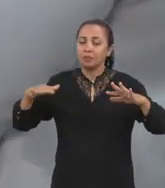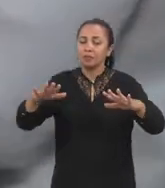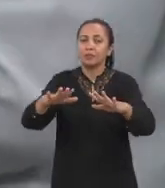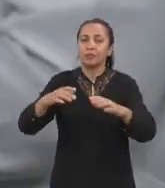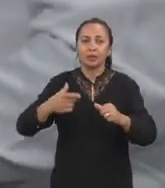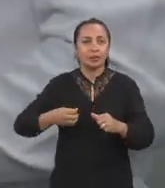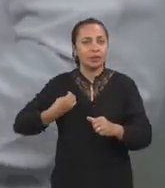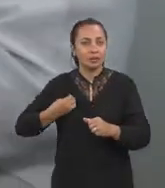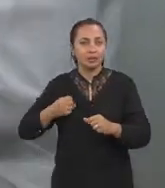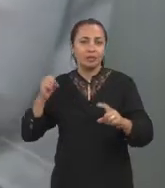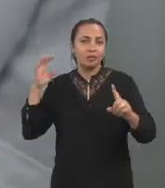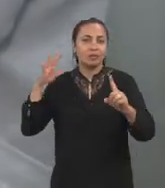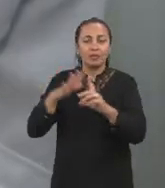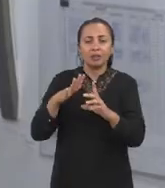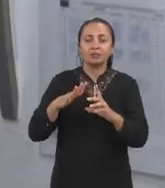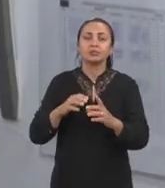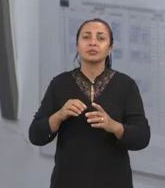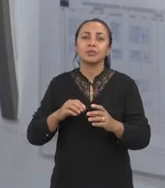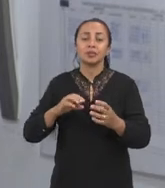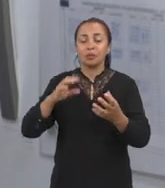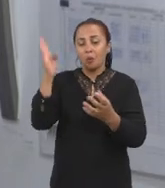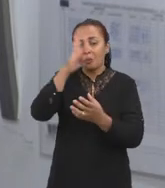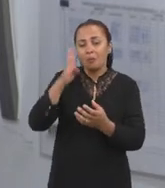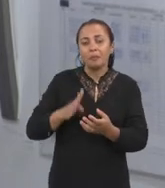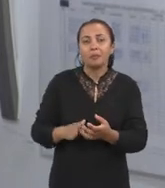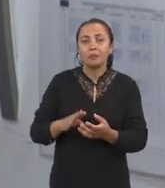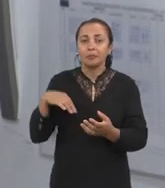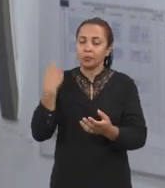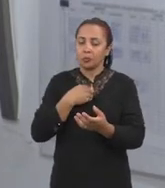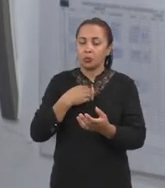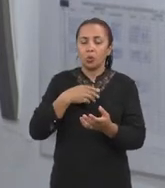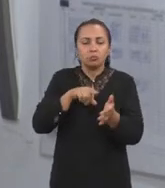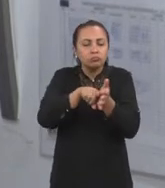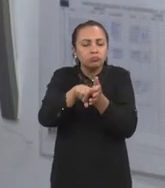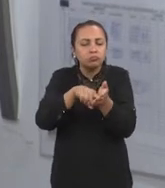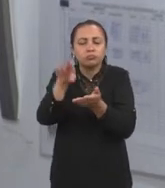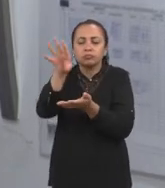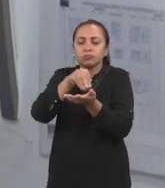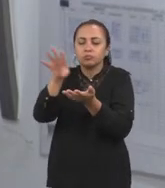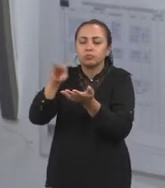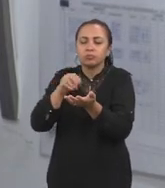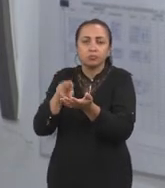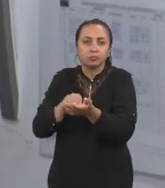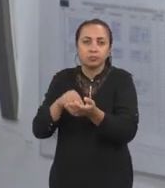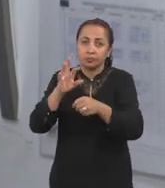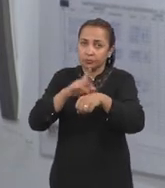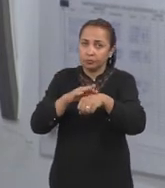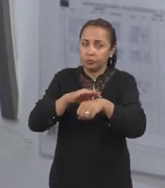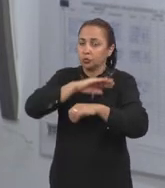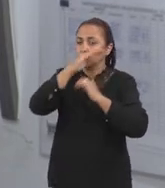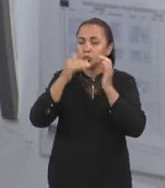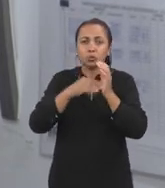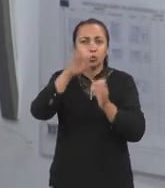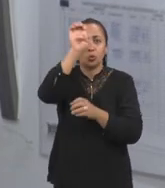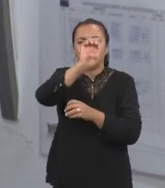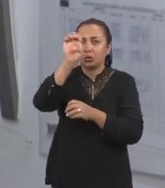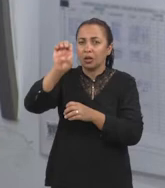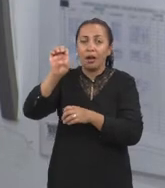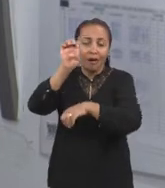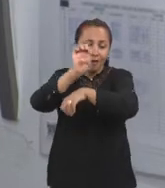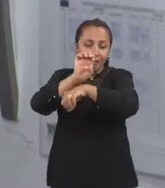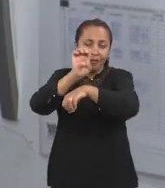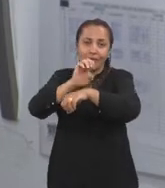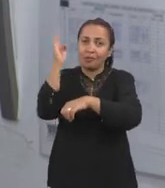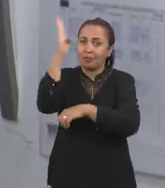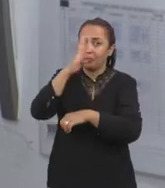nesse diagnóstico na ranceníase do Brasil, nós coletamos dados da doença de todos os estados do Brasil, isso no período de